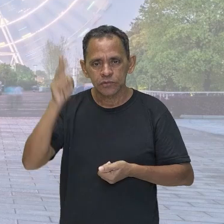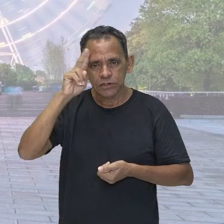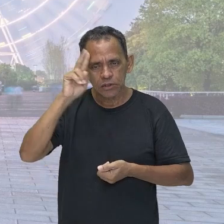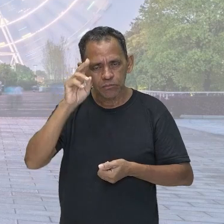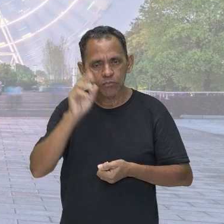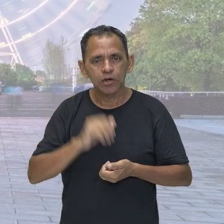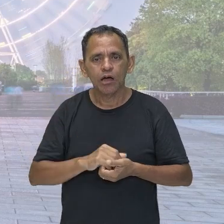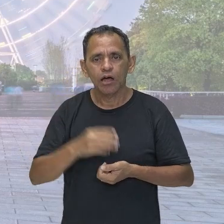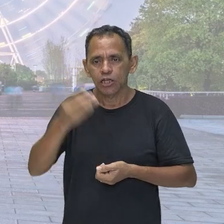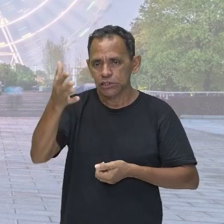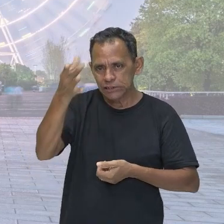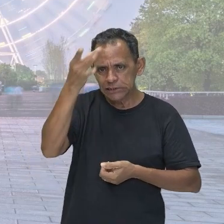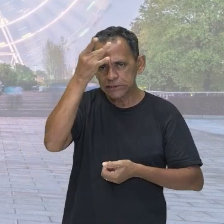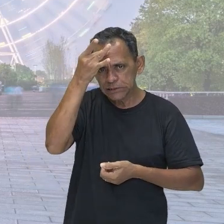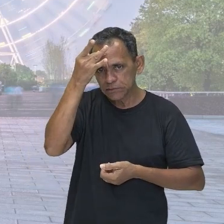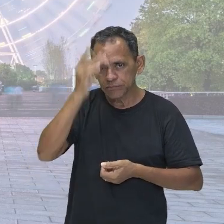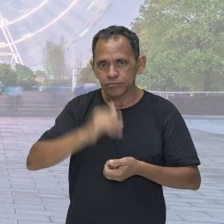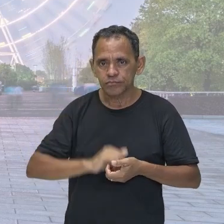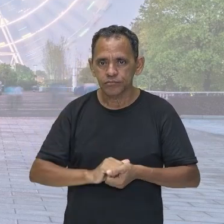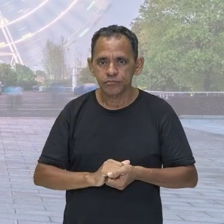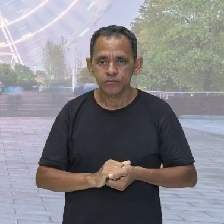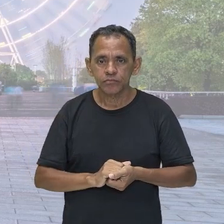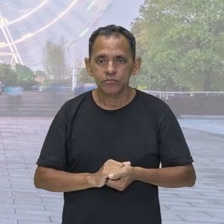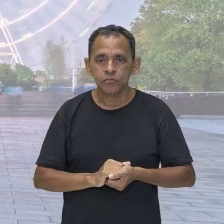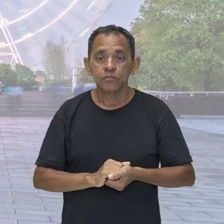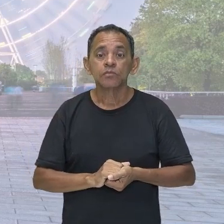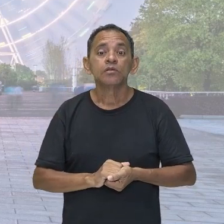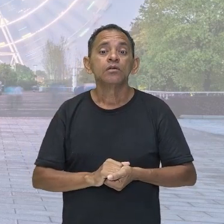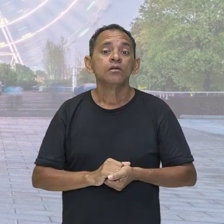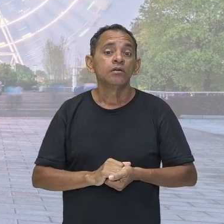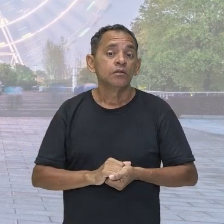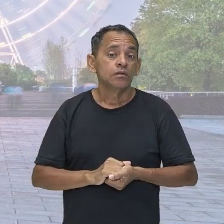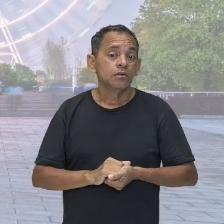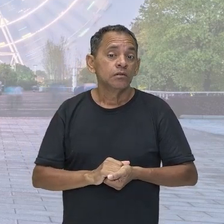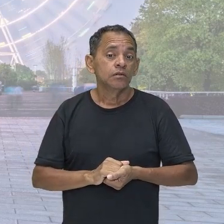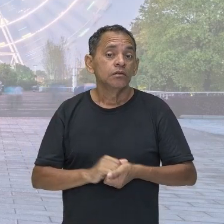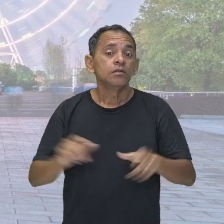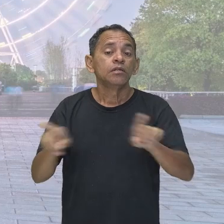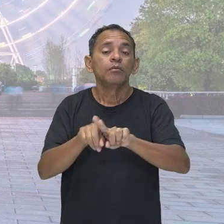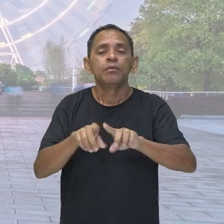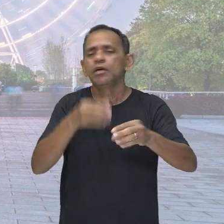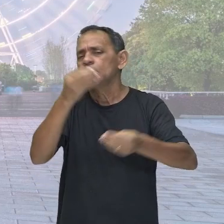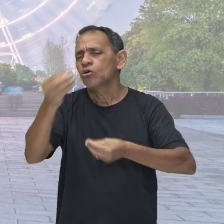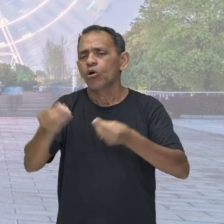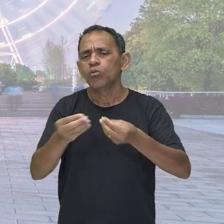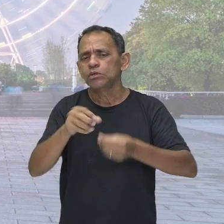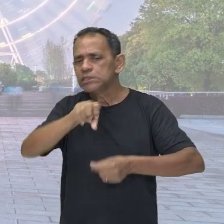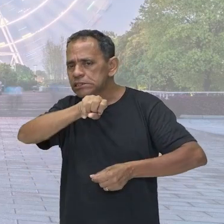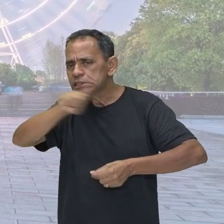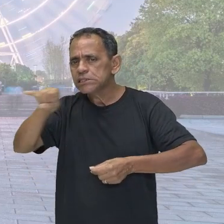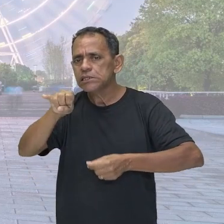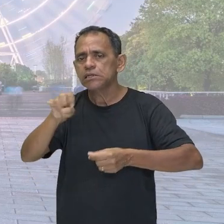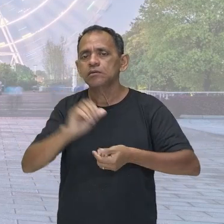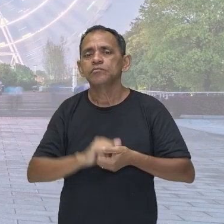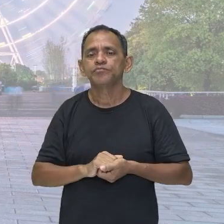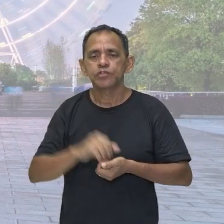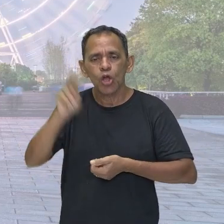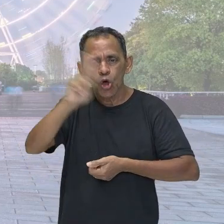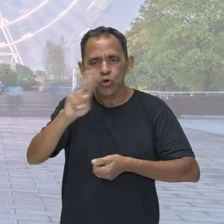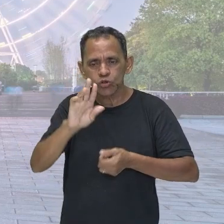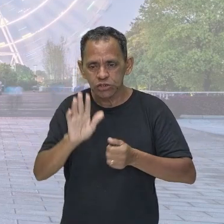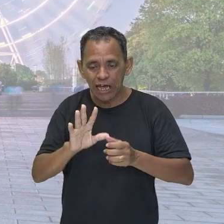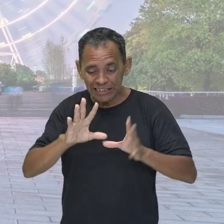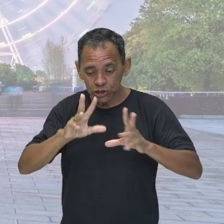lembrar, né pessoal? Agora, se eu juntar todas essas energias que eu comentei com você agora, cinética,